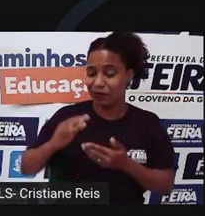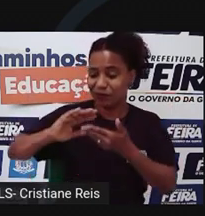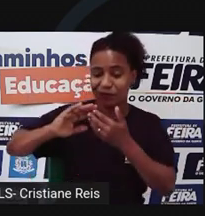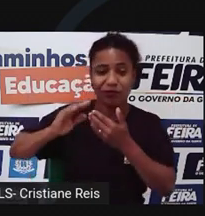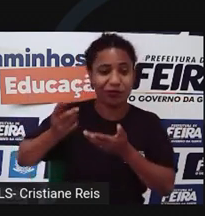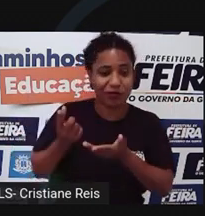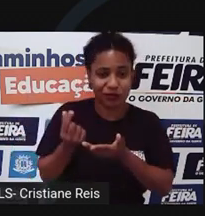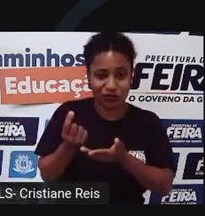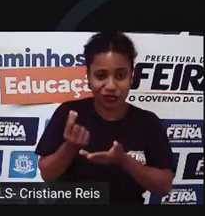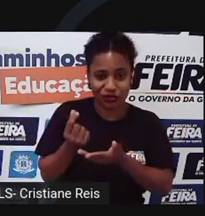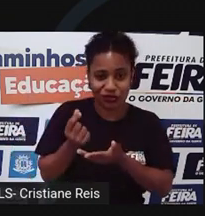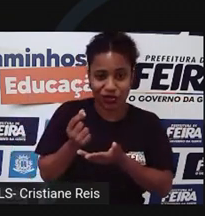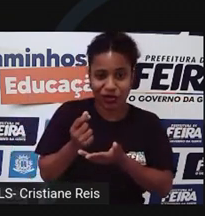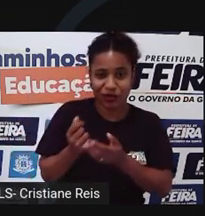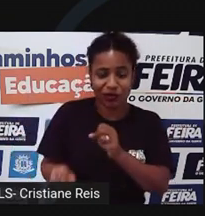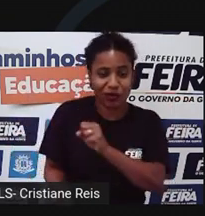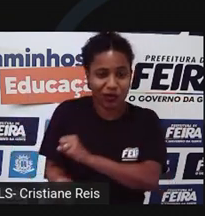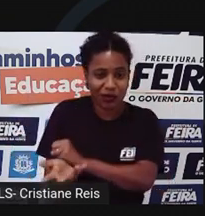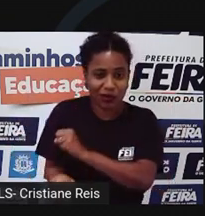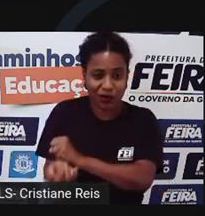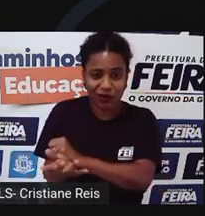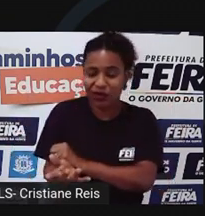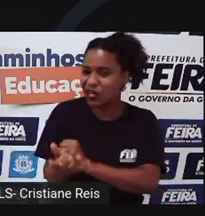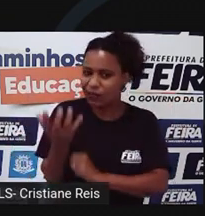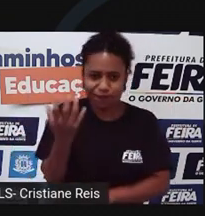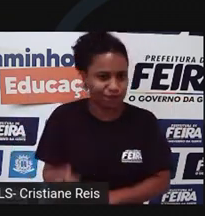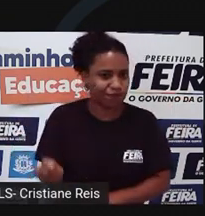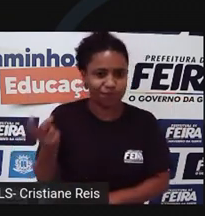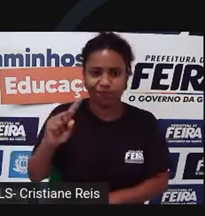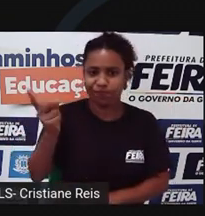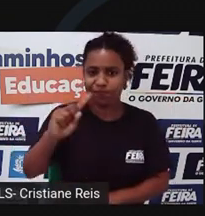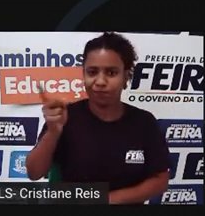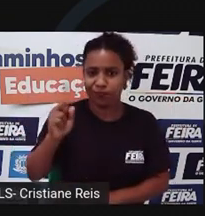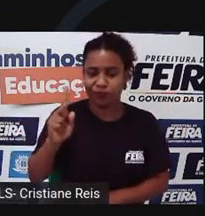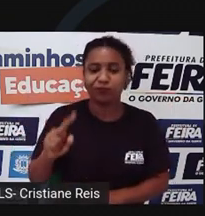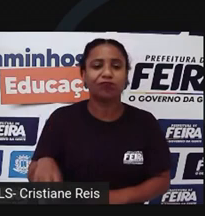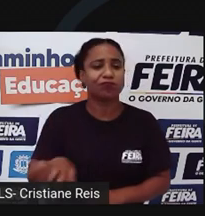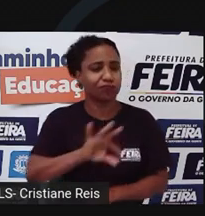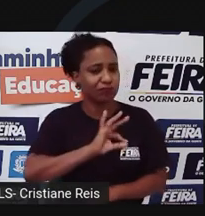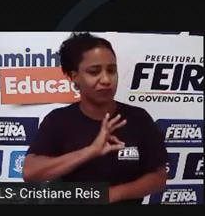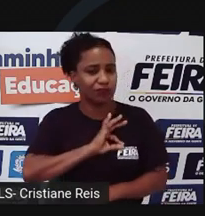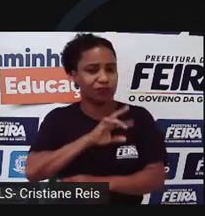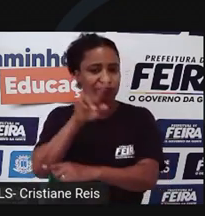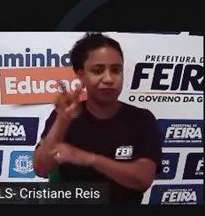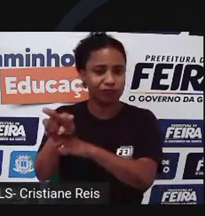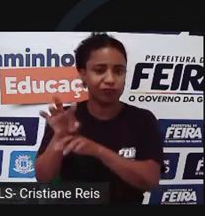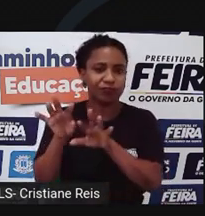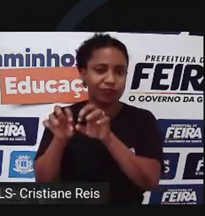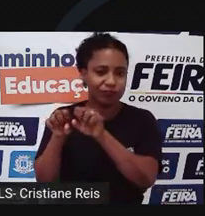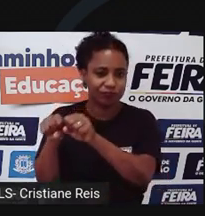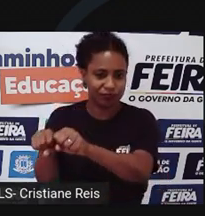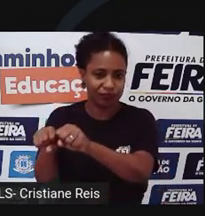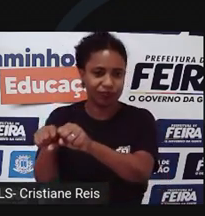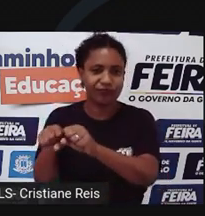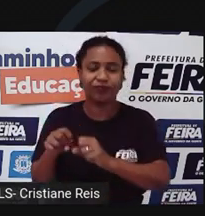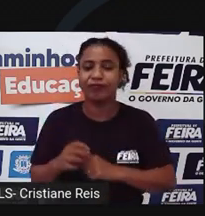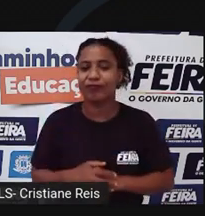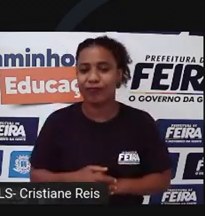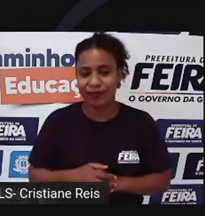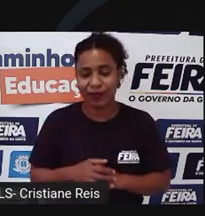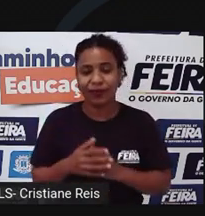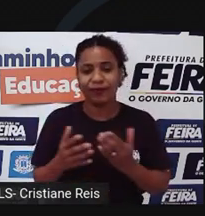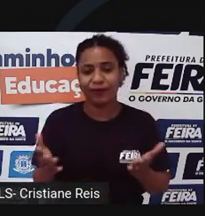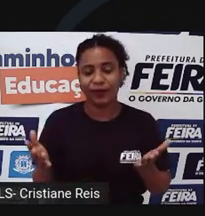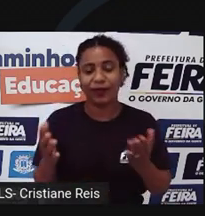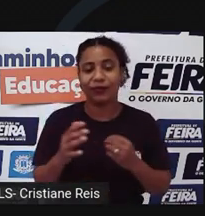A ação de invadir um ambiente virtual e subtrair dados pessoais já era crime na época, mas não existia nenhuma